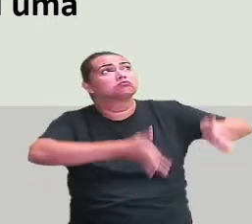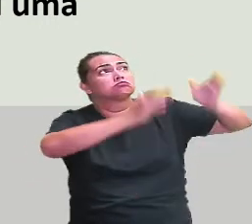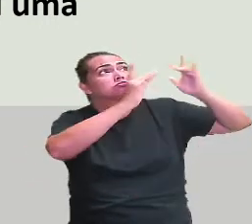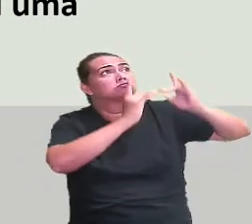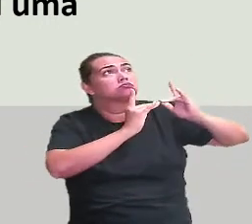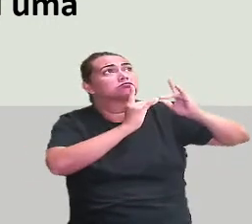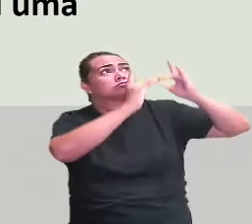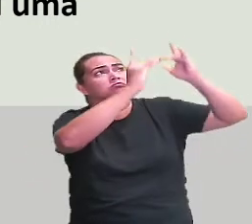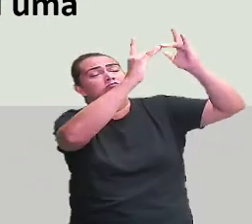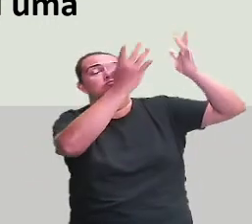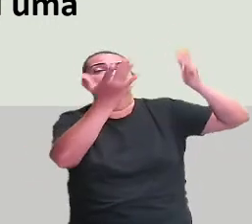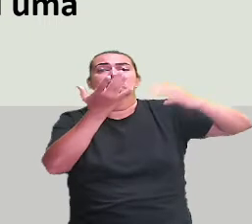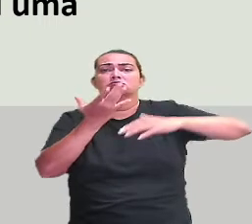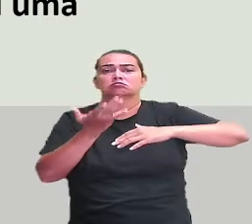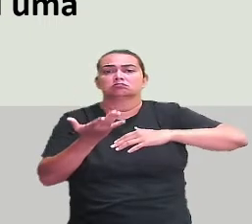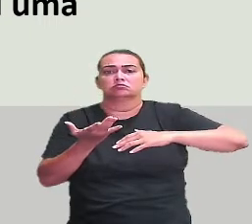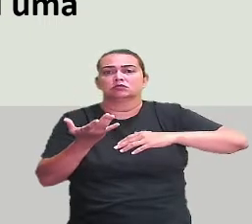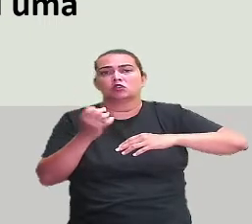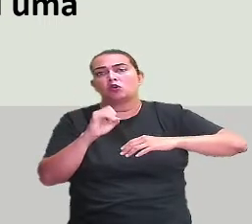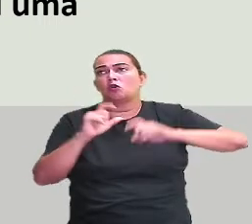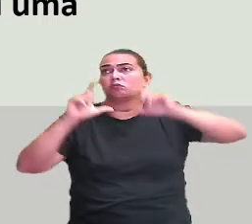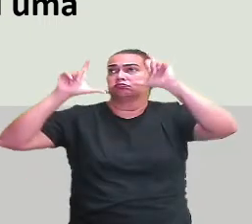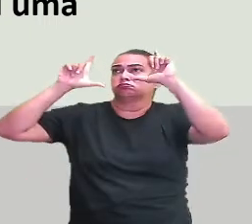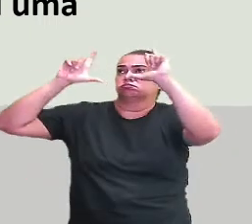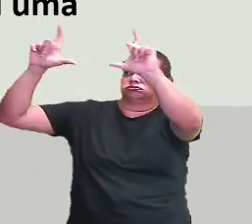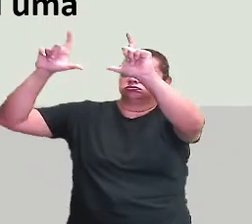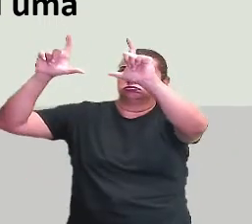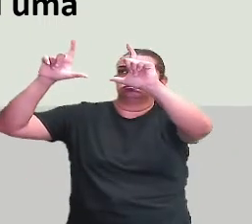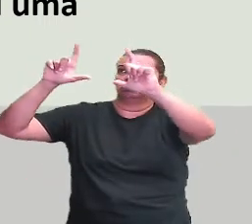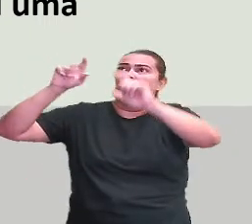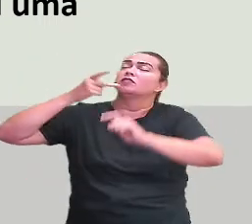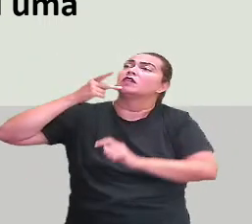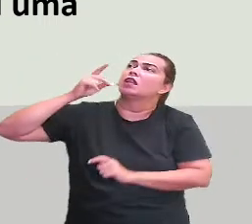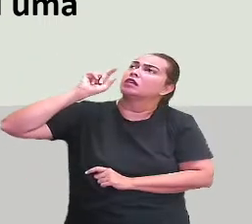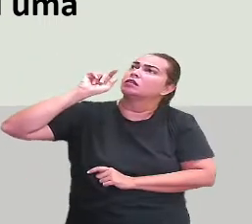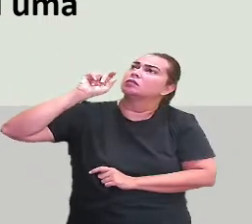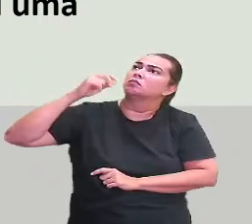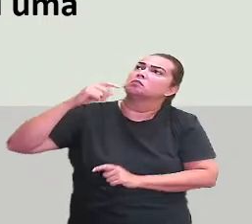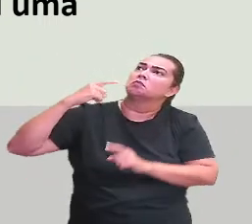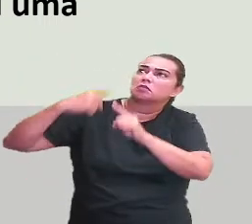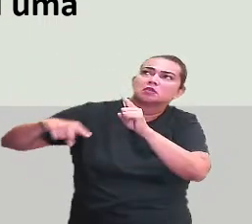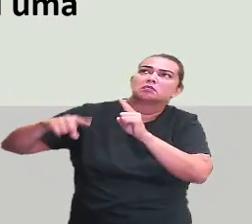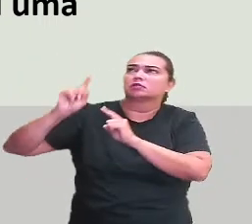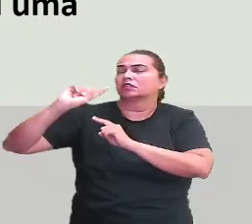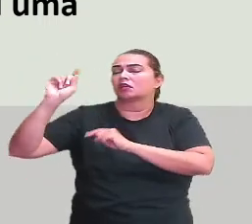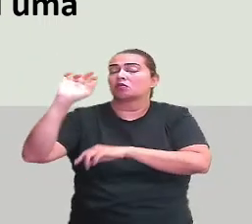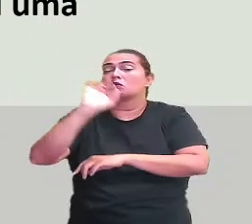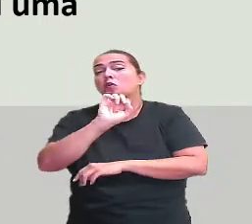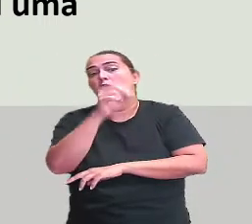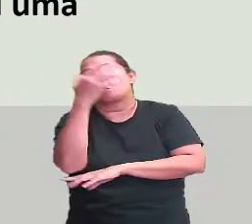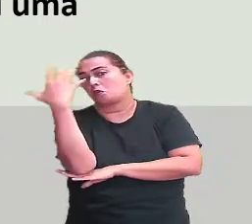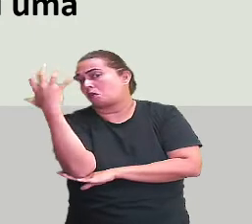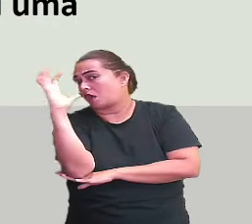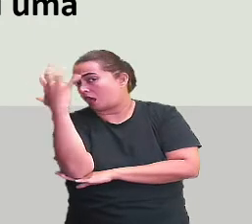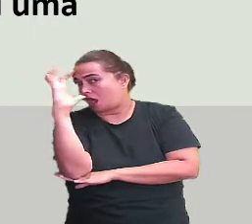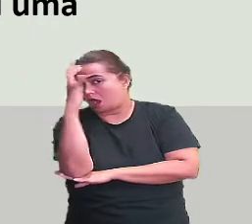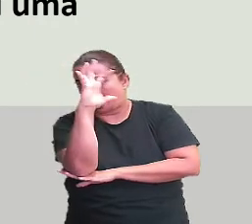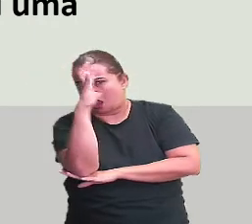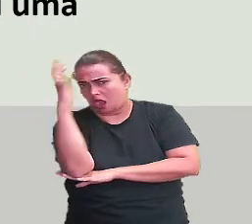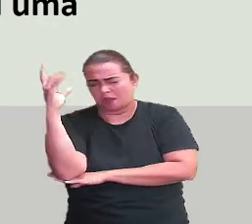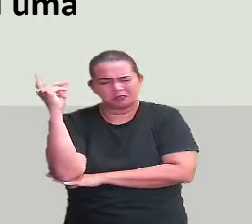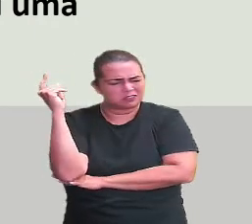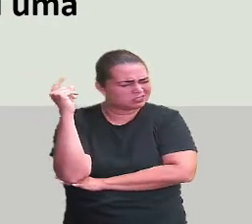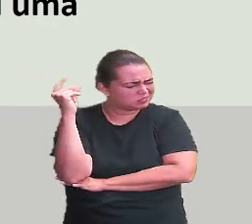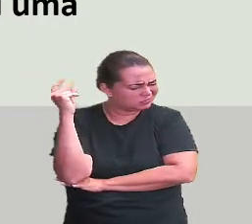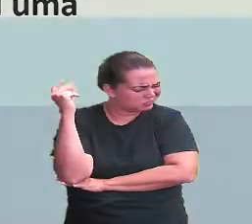esquina, ou uma placa de sinalização, ou uma árvore muito antiga que marca aquele